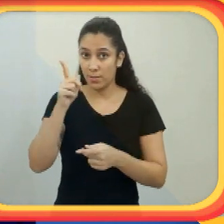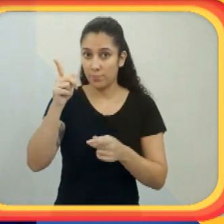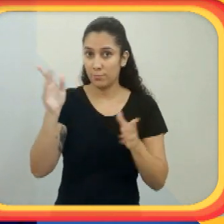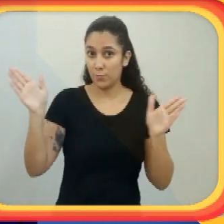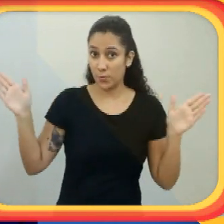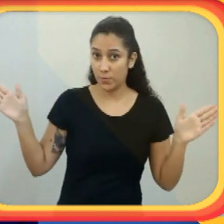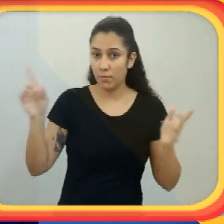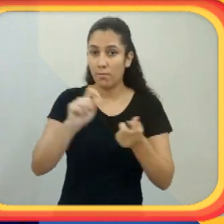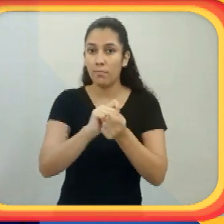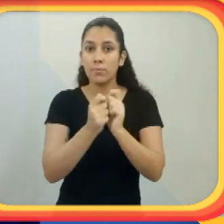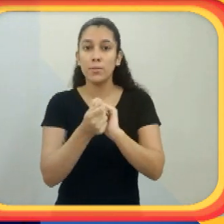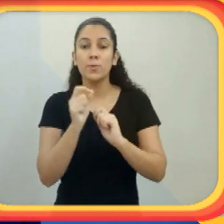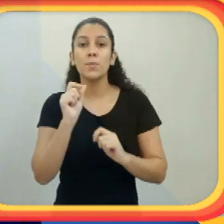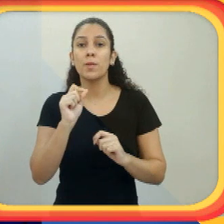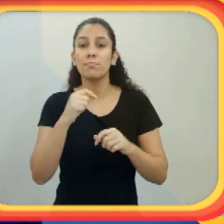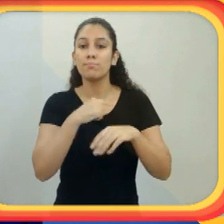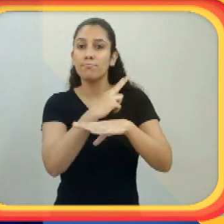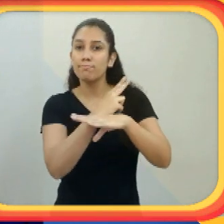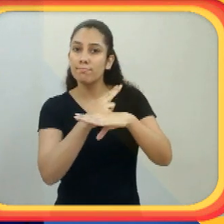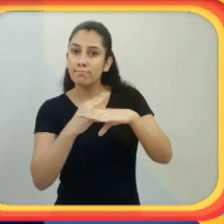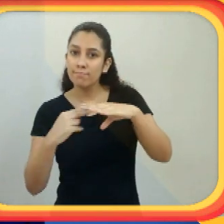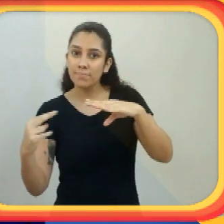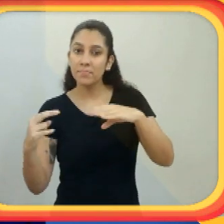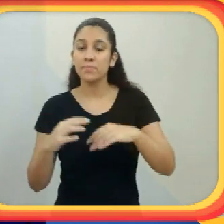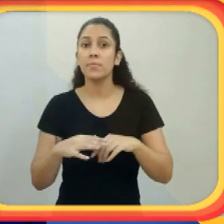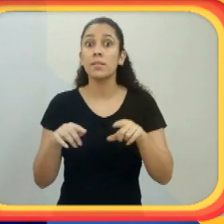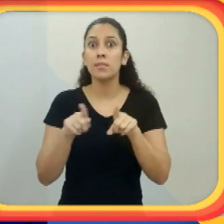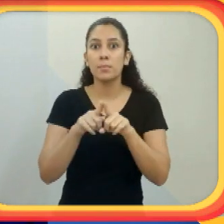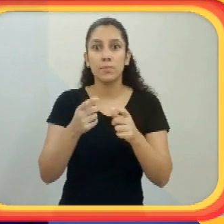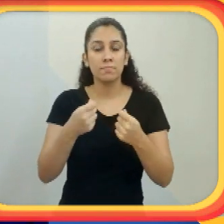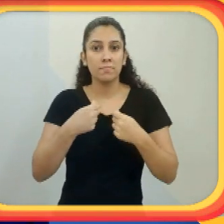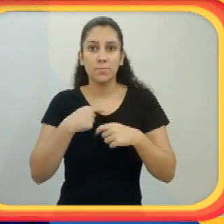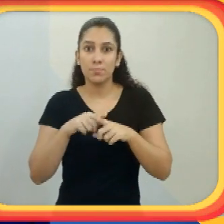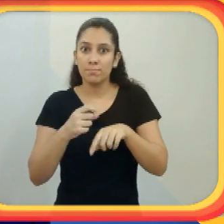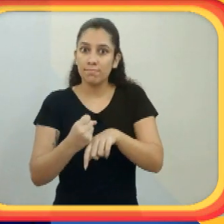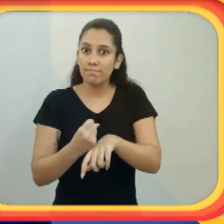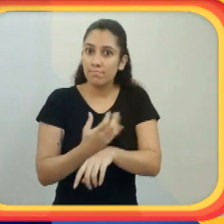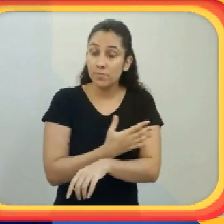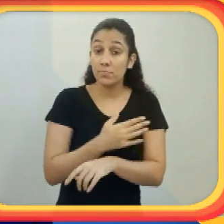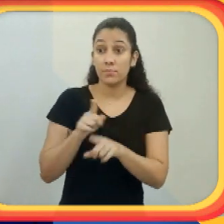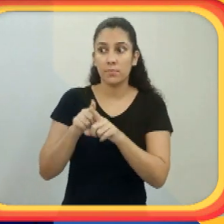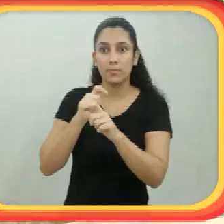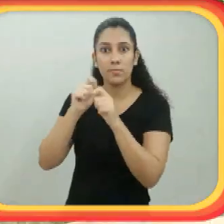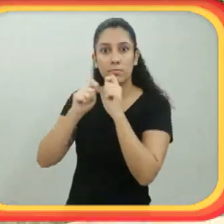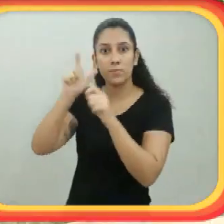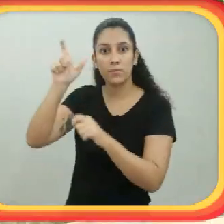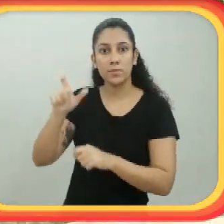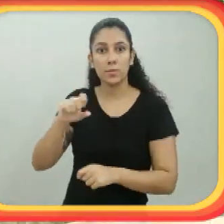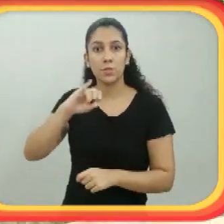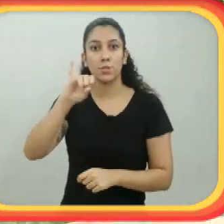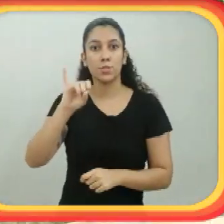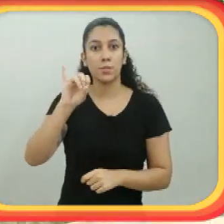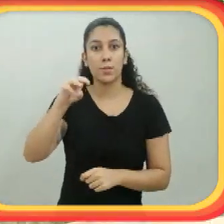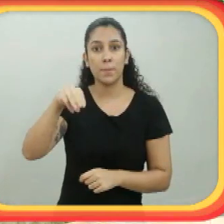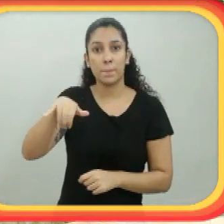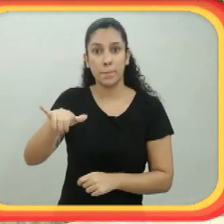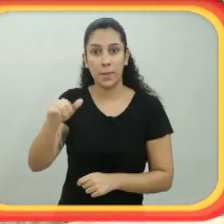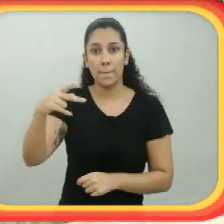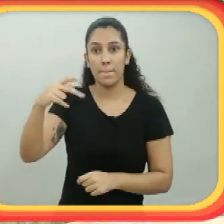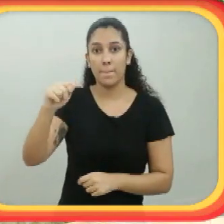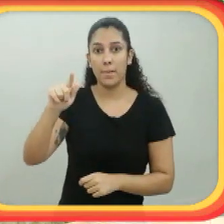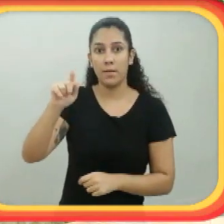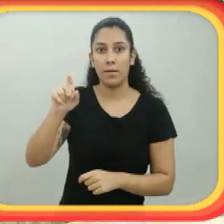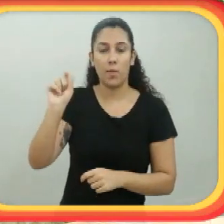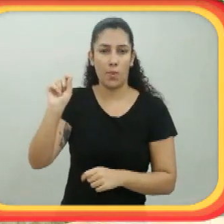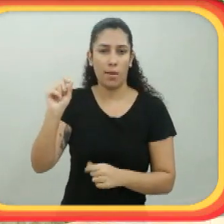a gente vai começar a gravar. Foto, Juliana ao lado de Ângela, diretora do programa especial. Elas sorriem. Coisas que eu fiz no programa especial que